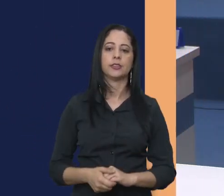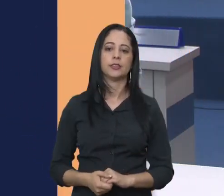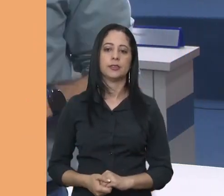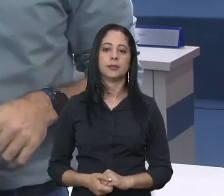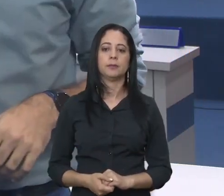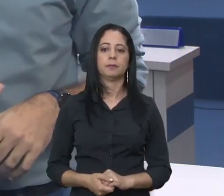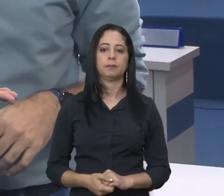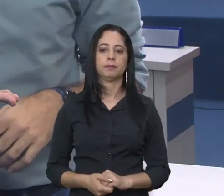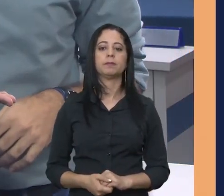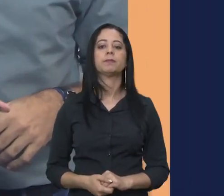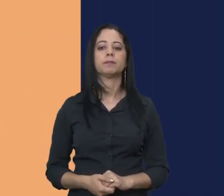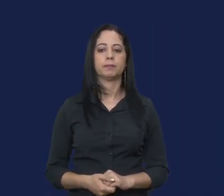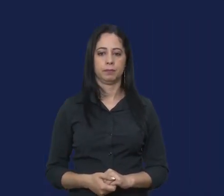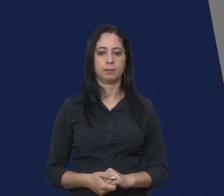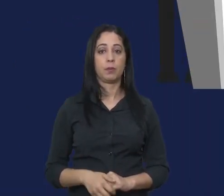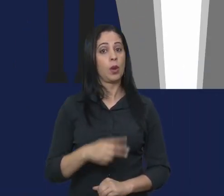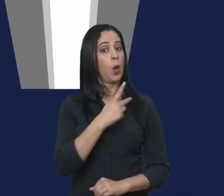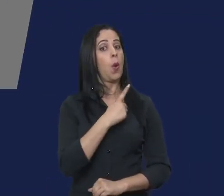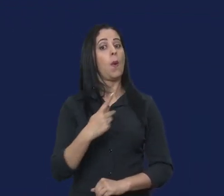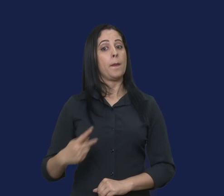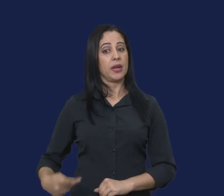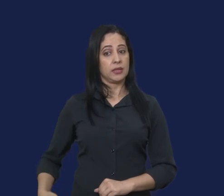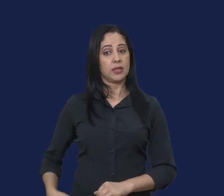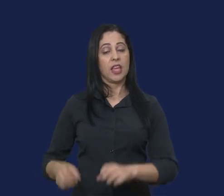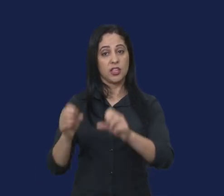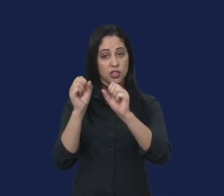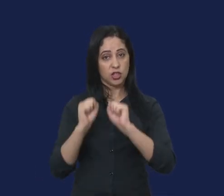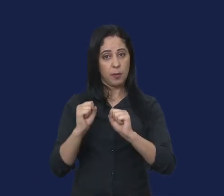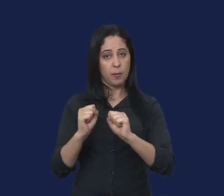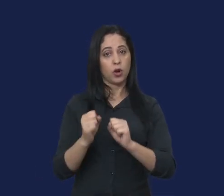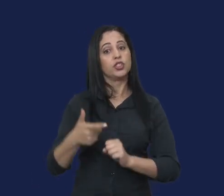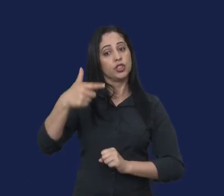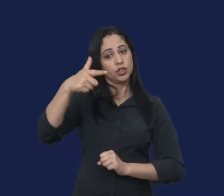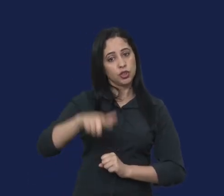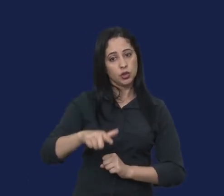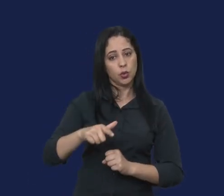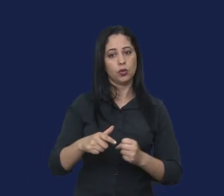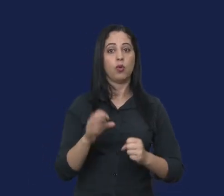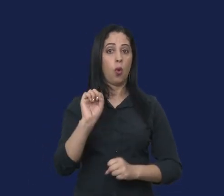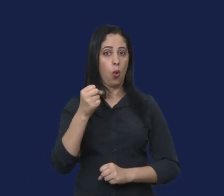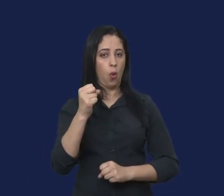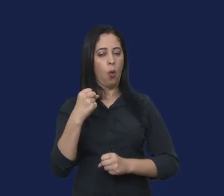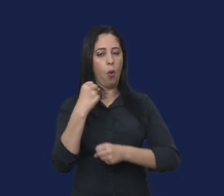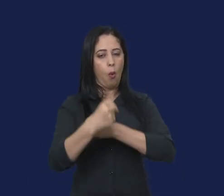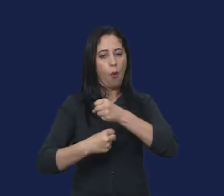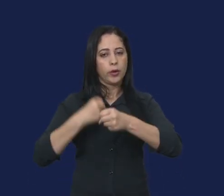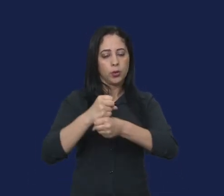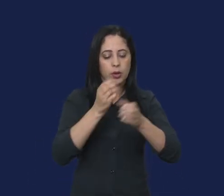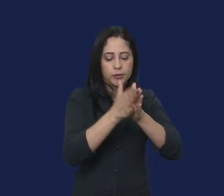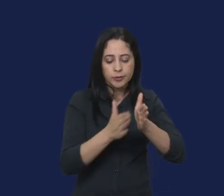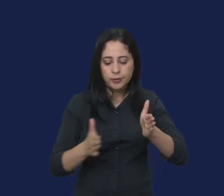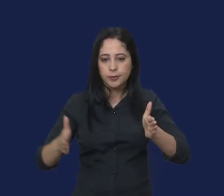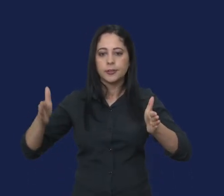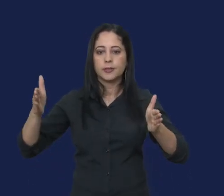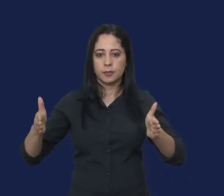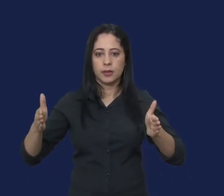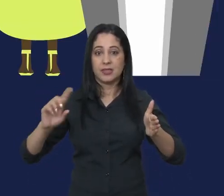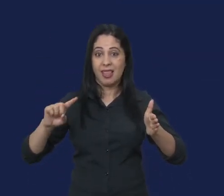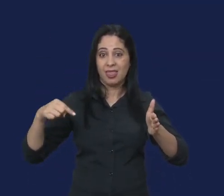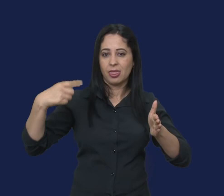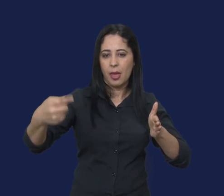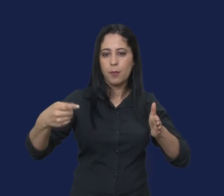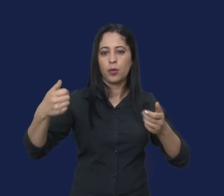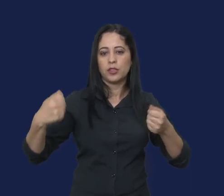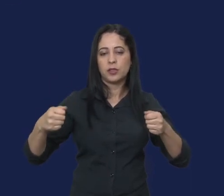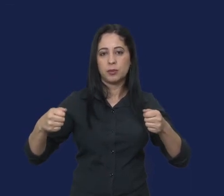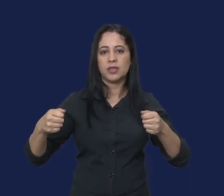além disso o presidente da república pode se reeleger uma vez e ficar oito anos seguidos no cargo depois disso